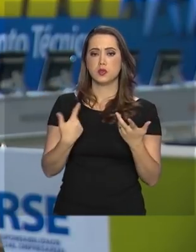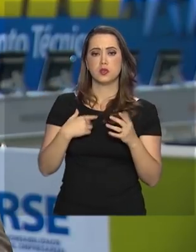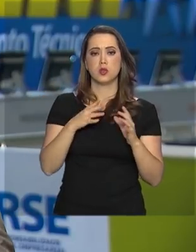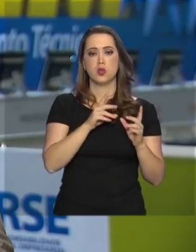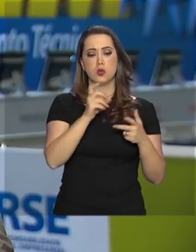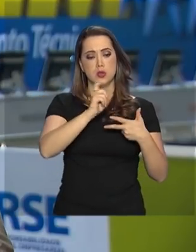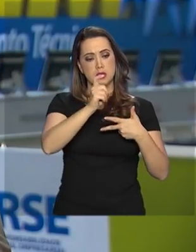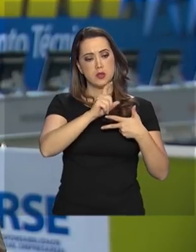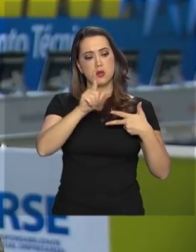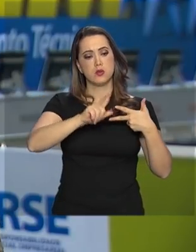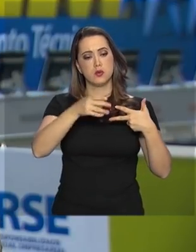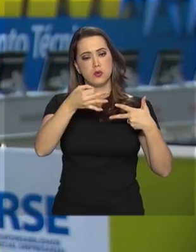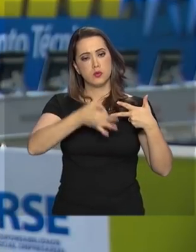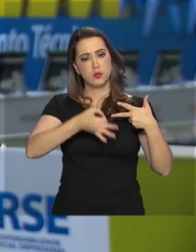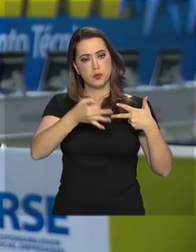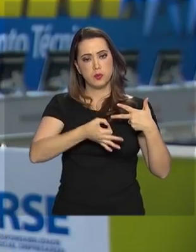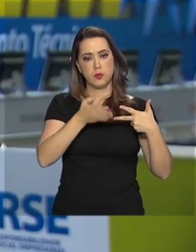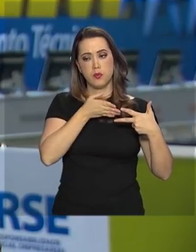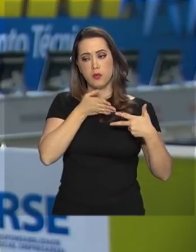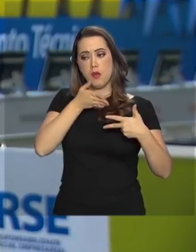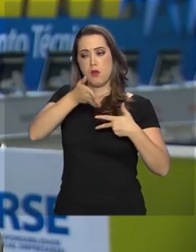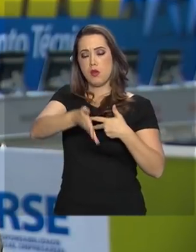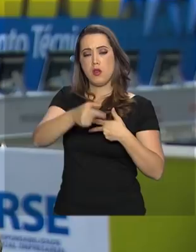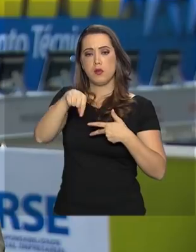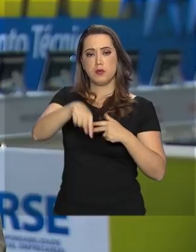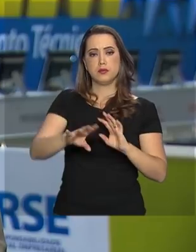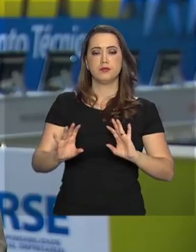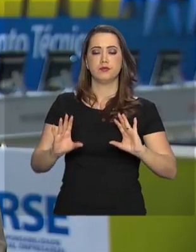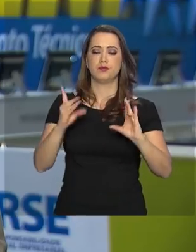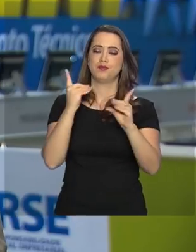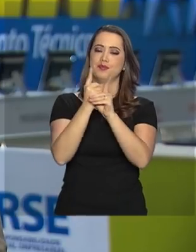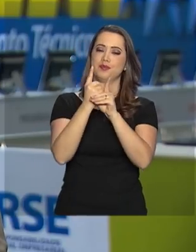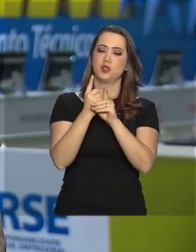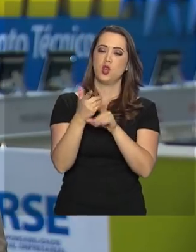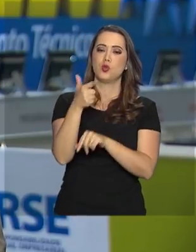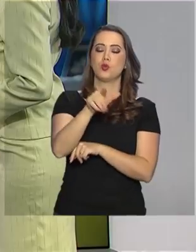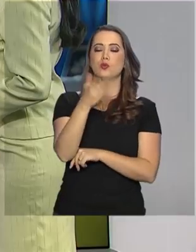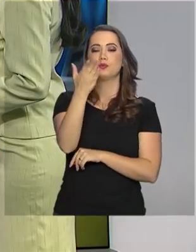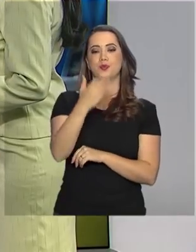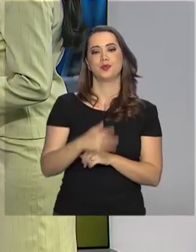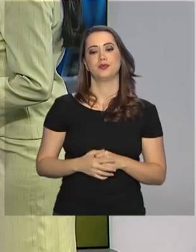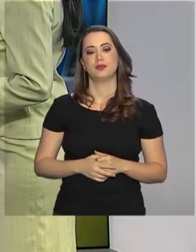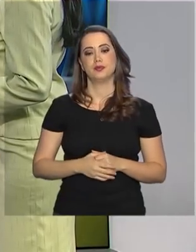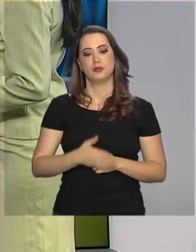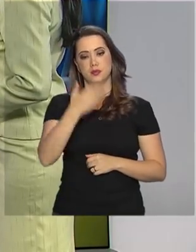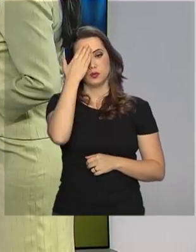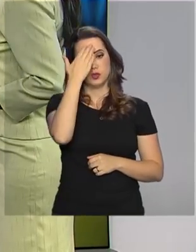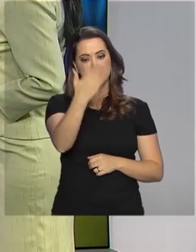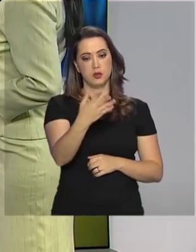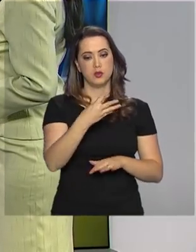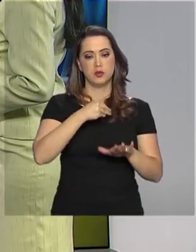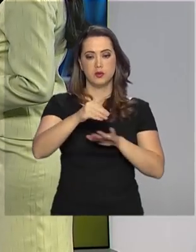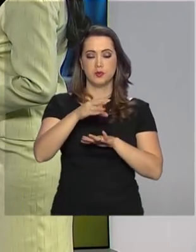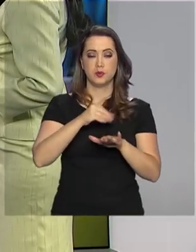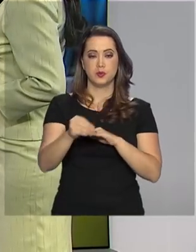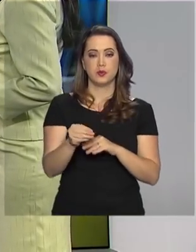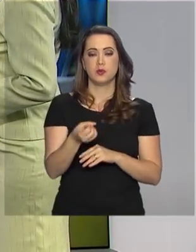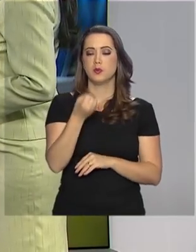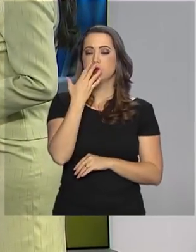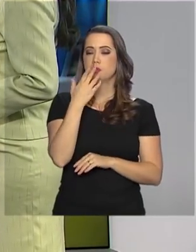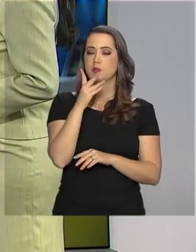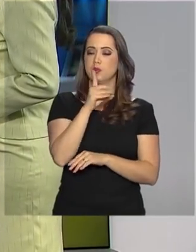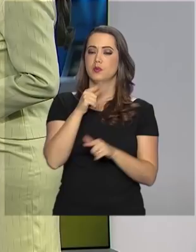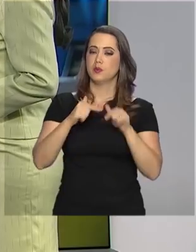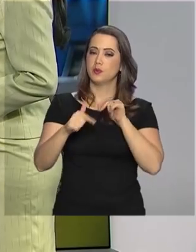poderes executivo, legislativo e judiciário vão participar do encontro. Eu volto com você, Alessandra. Muito obrigada, Pablo, pelas informações.